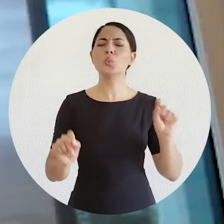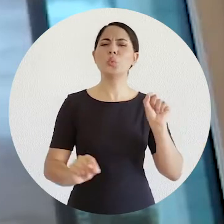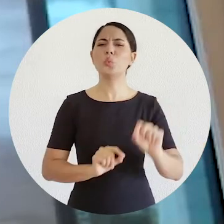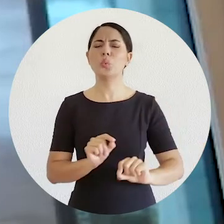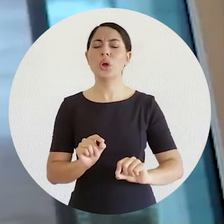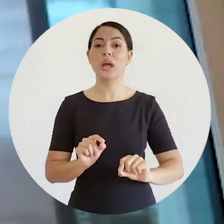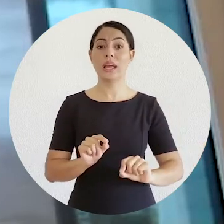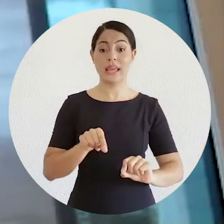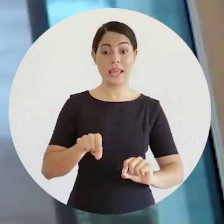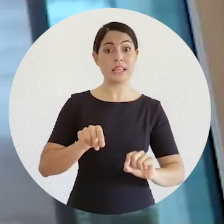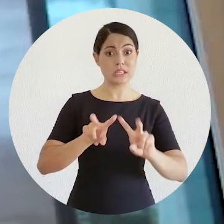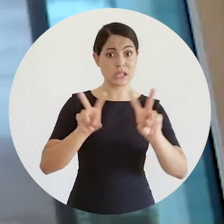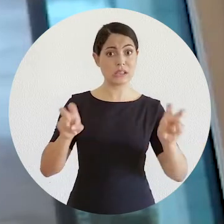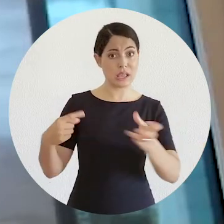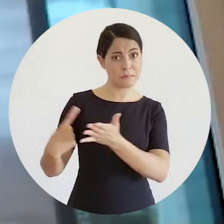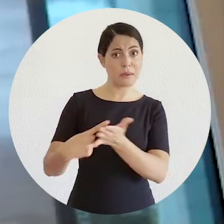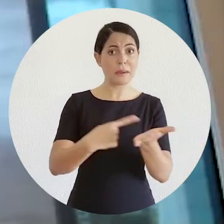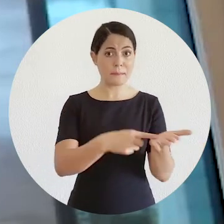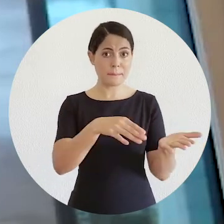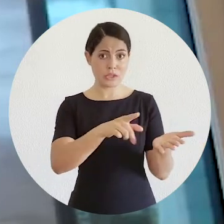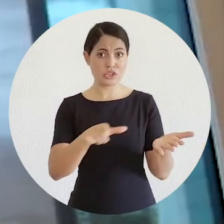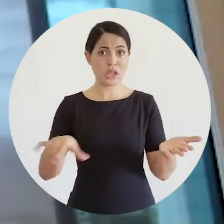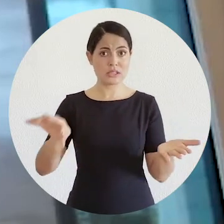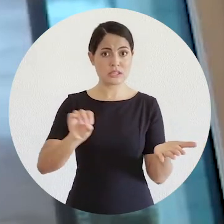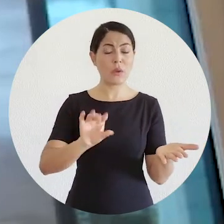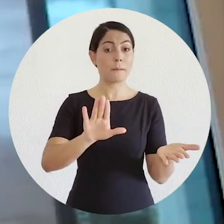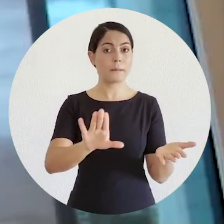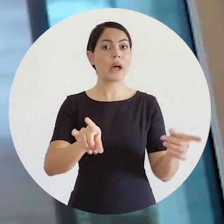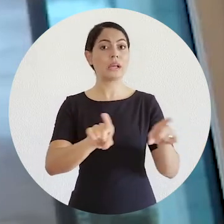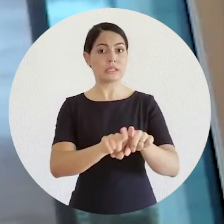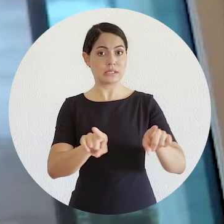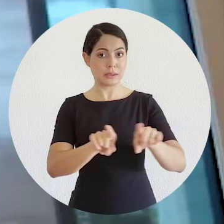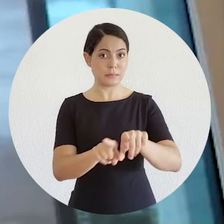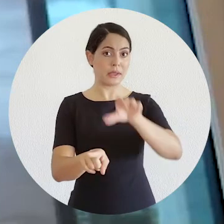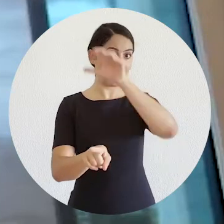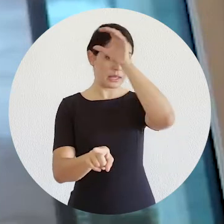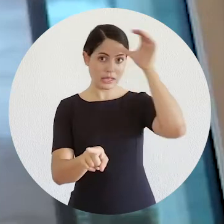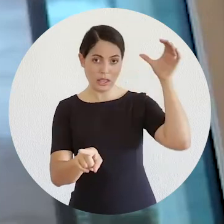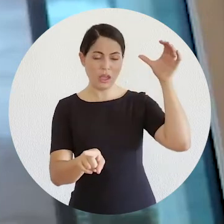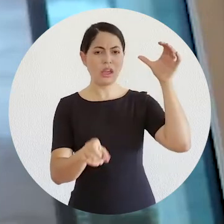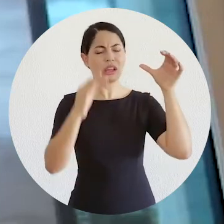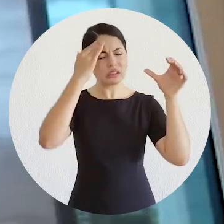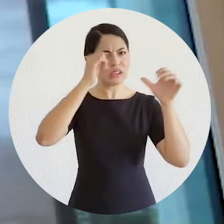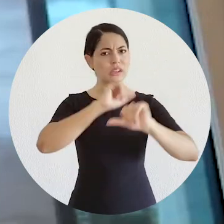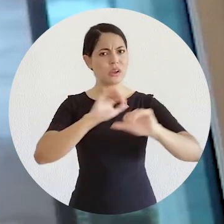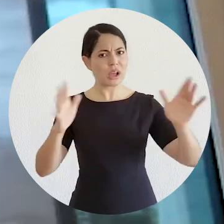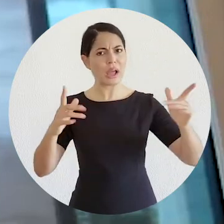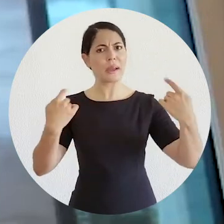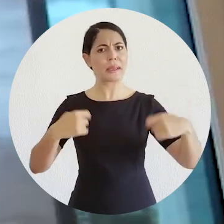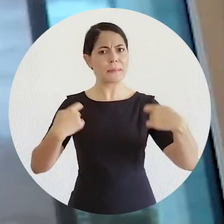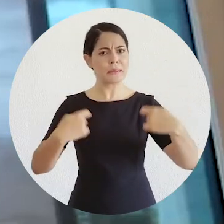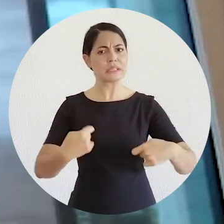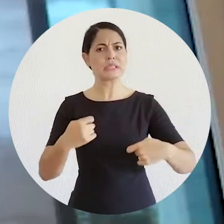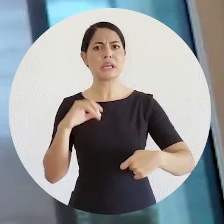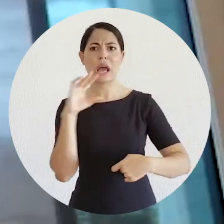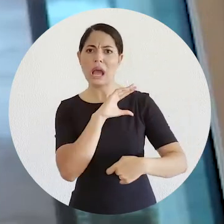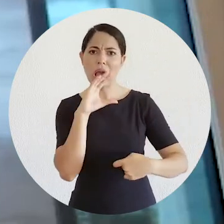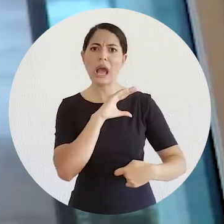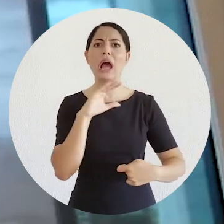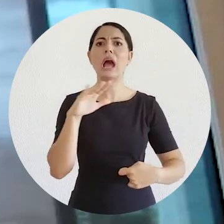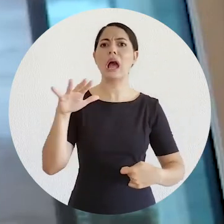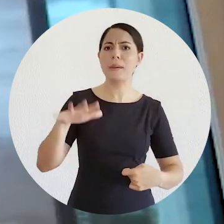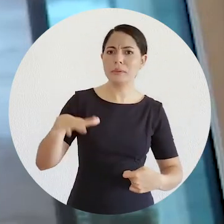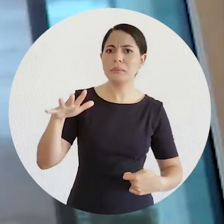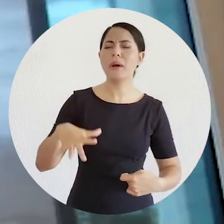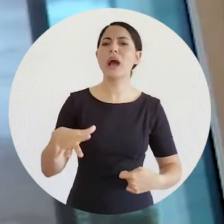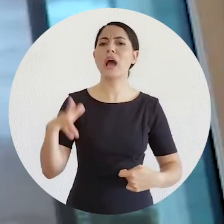os clientes também entenderam a necessidade de se resolver o mais rápido e o mais barato